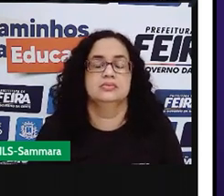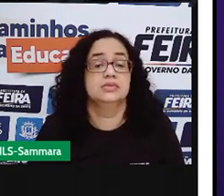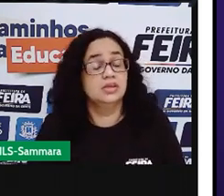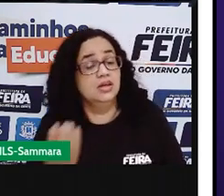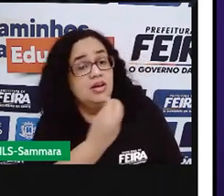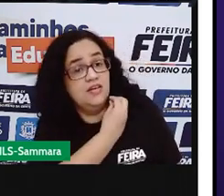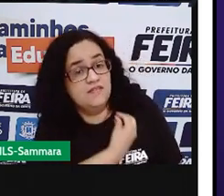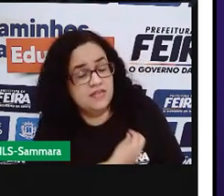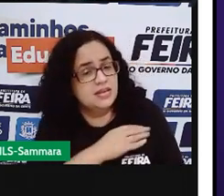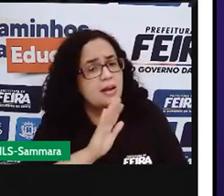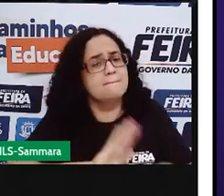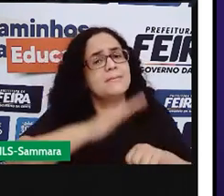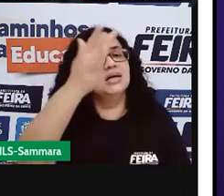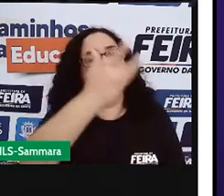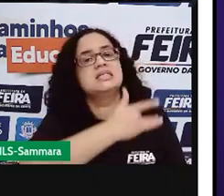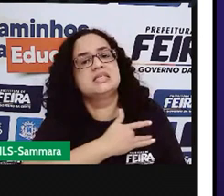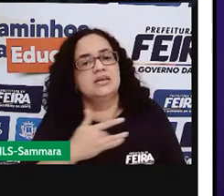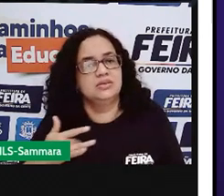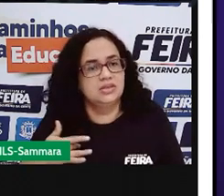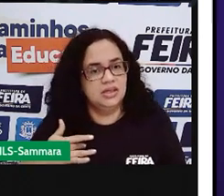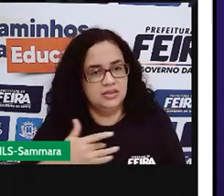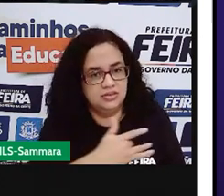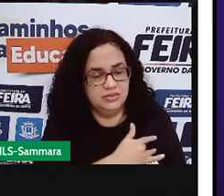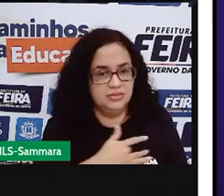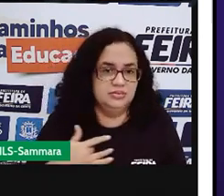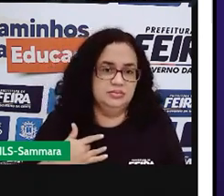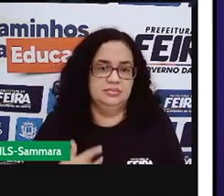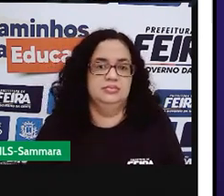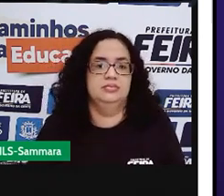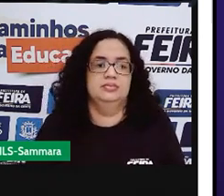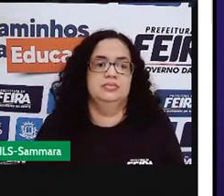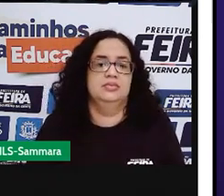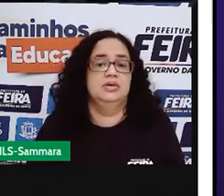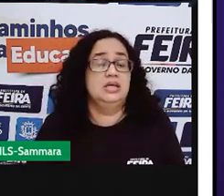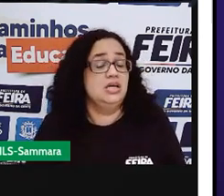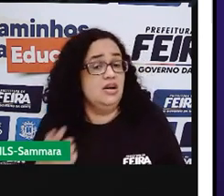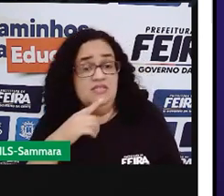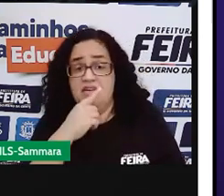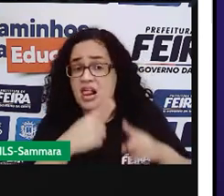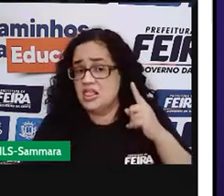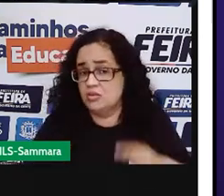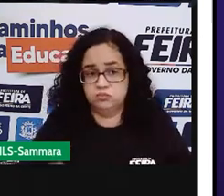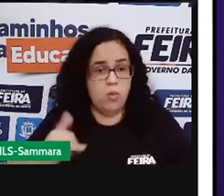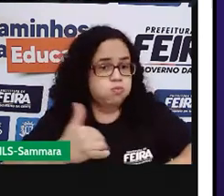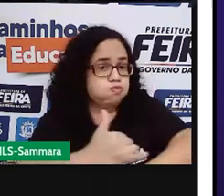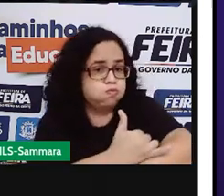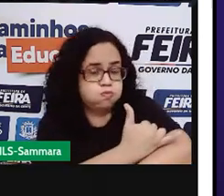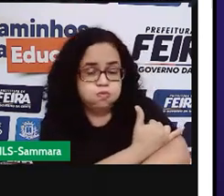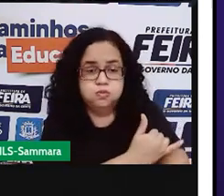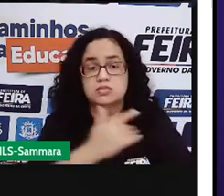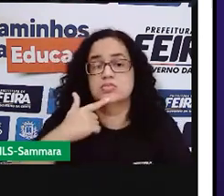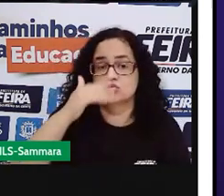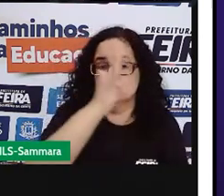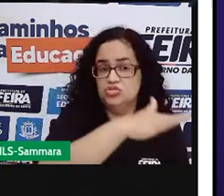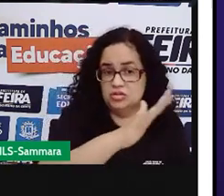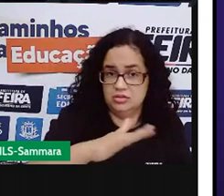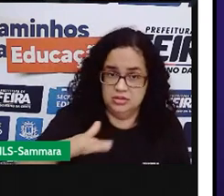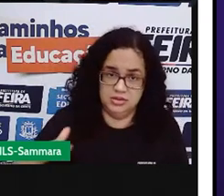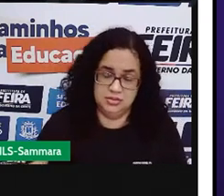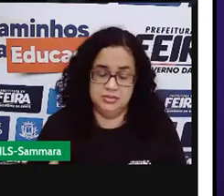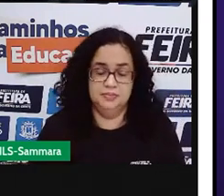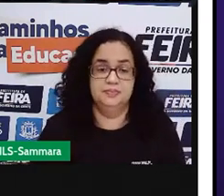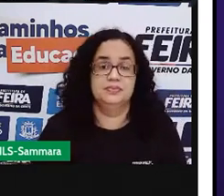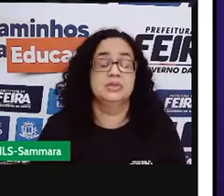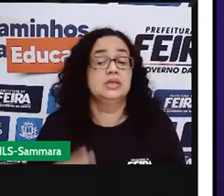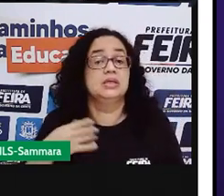Torne sua vida mais saudável. Pró, diga não à obesidade infantil.